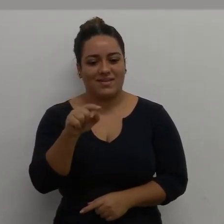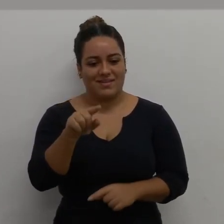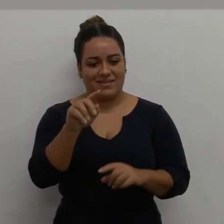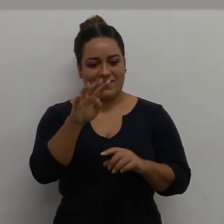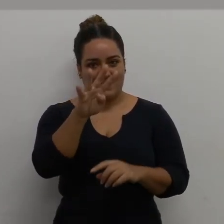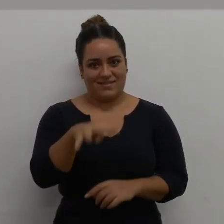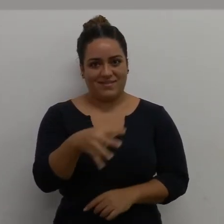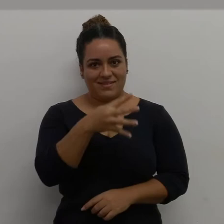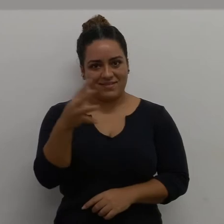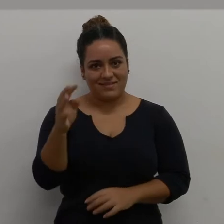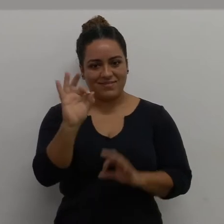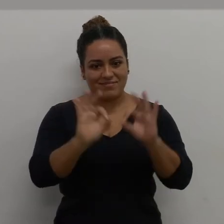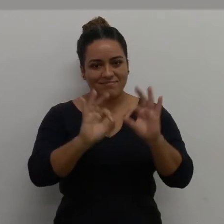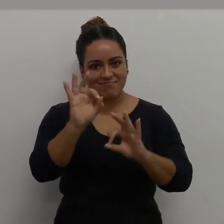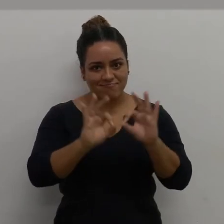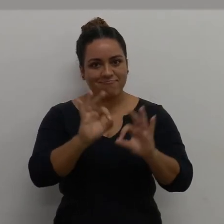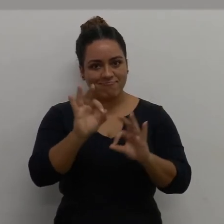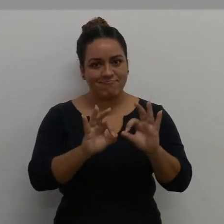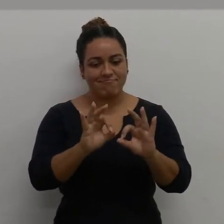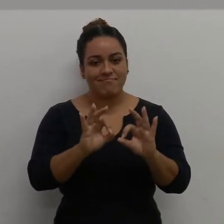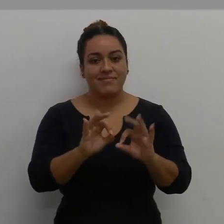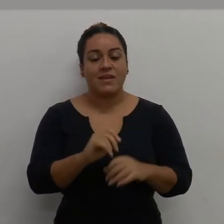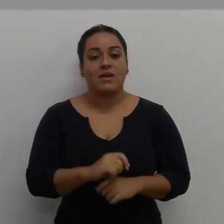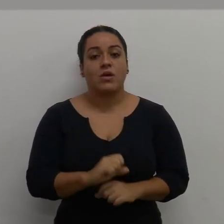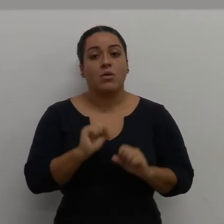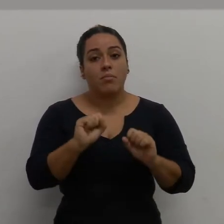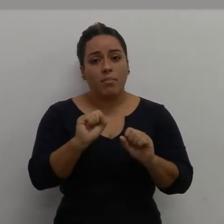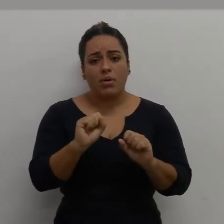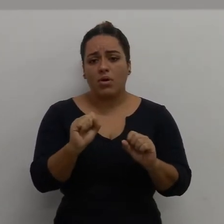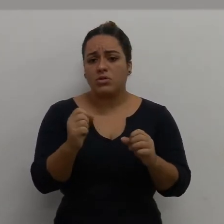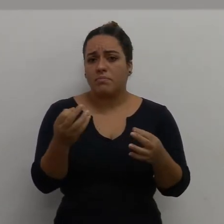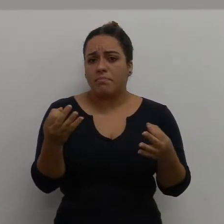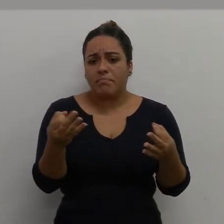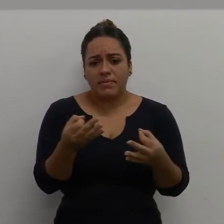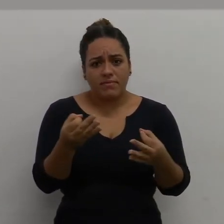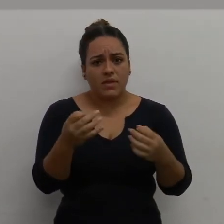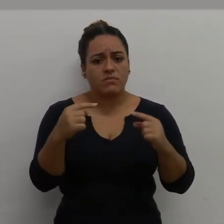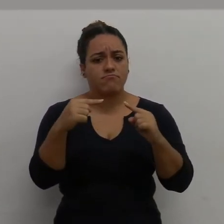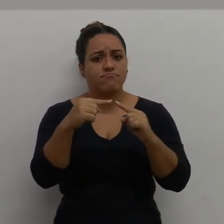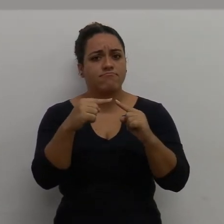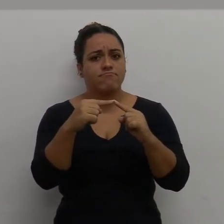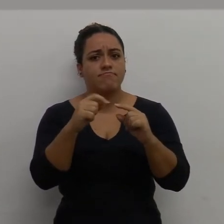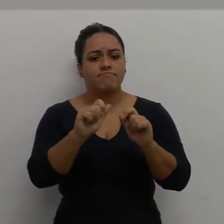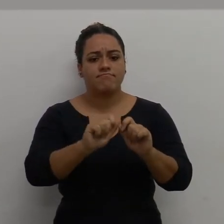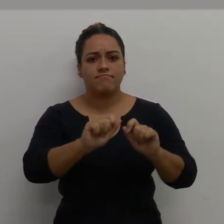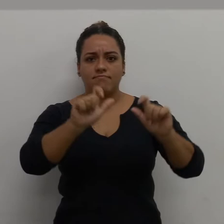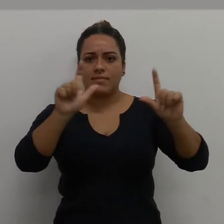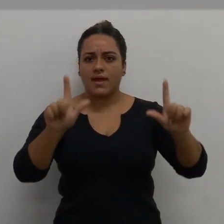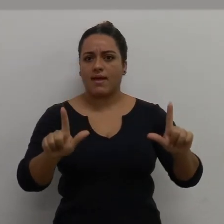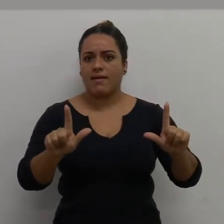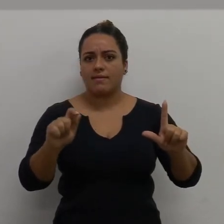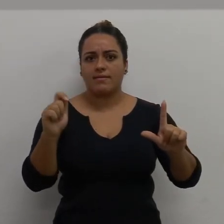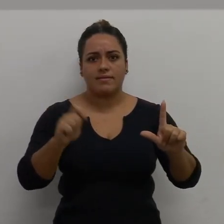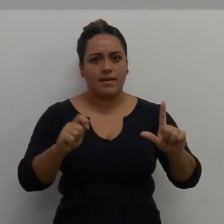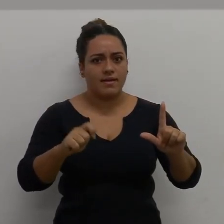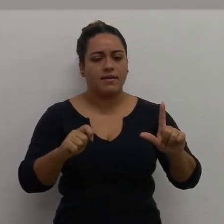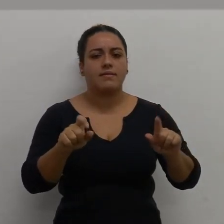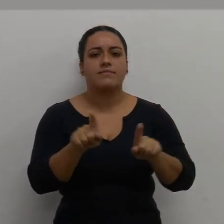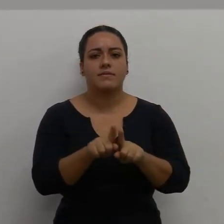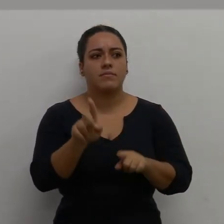planilhas que foram feitas no Microsoft Excel podem ser perfeitamente abertas e